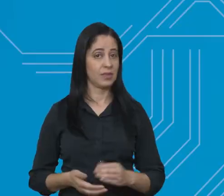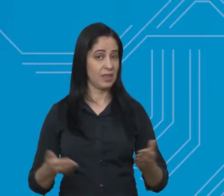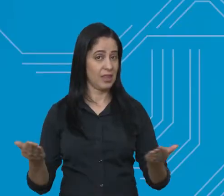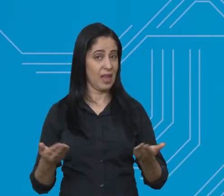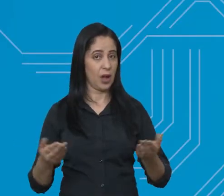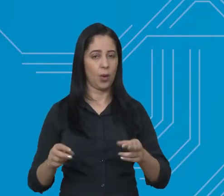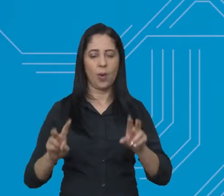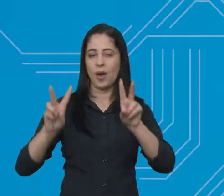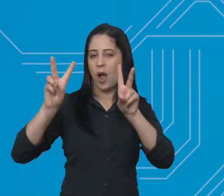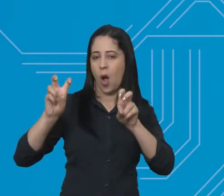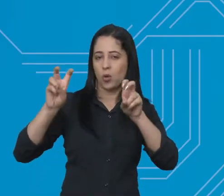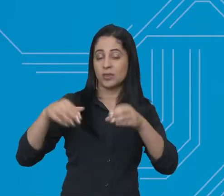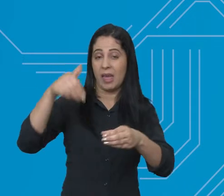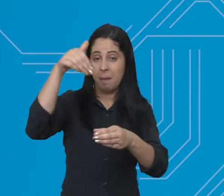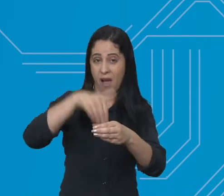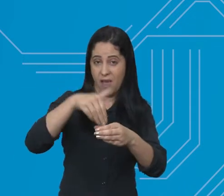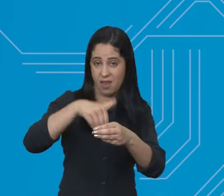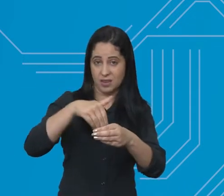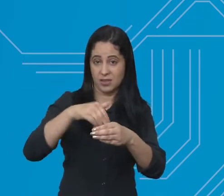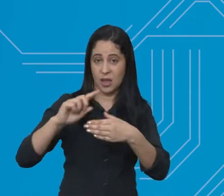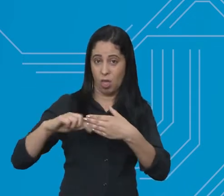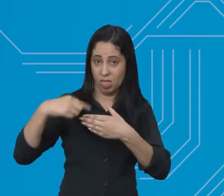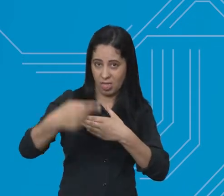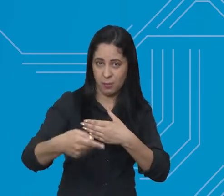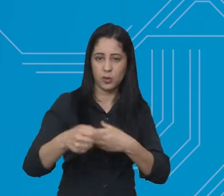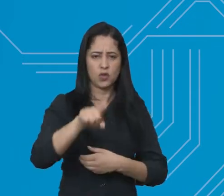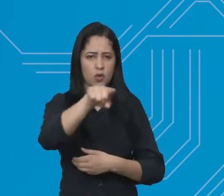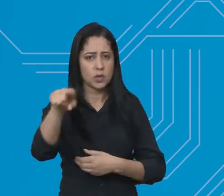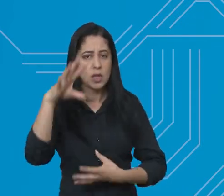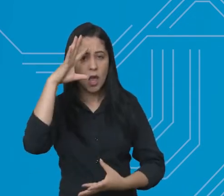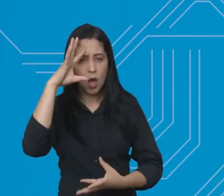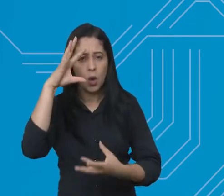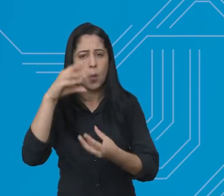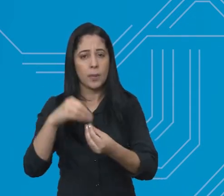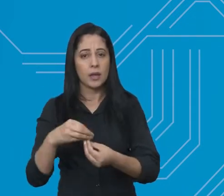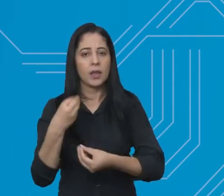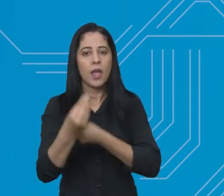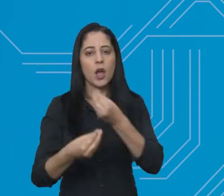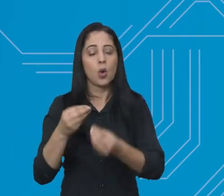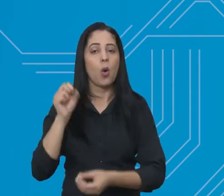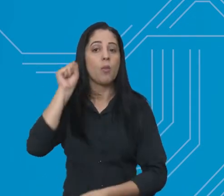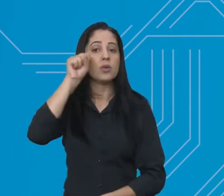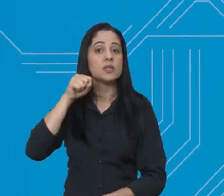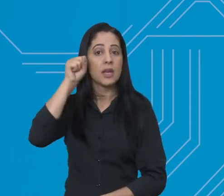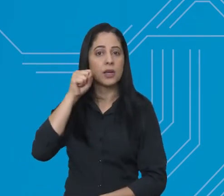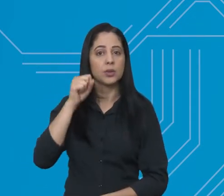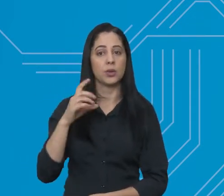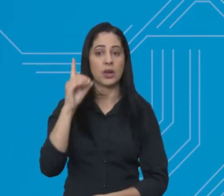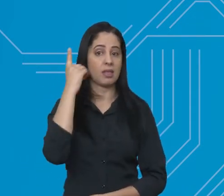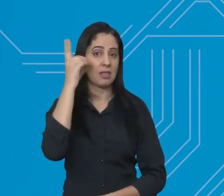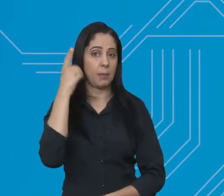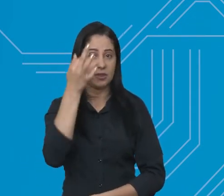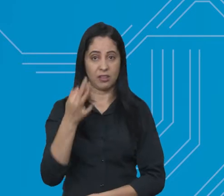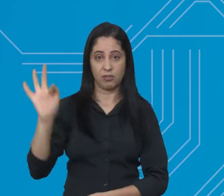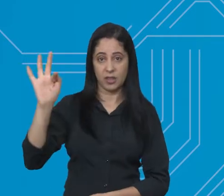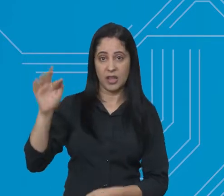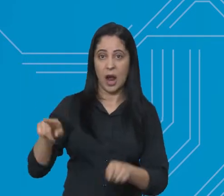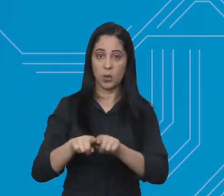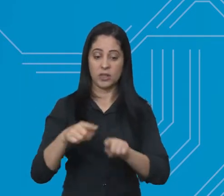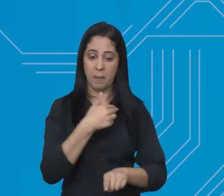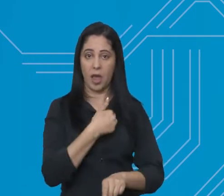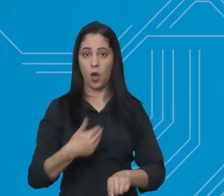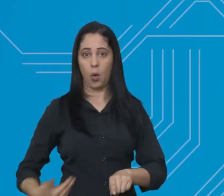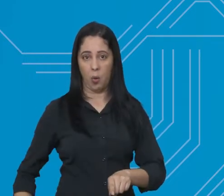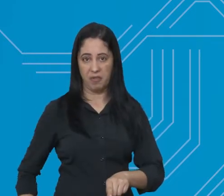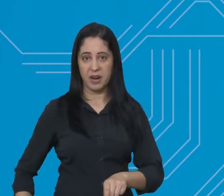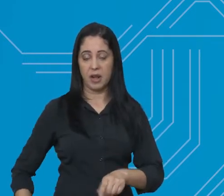E vamos manter o tema das eleições no próximo bloco. Você vai conhecer as funções dos senadores, deputados federais e